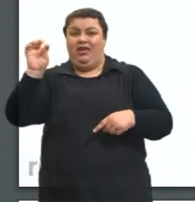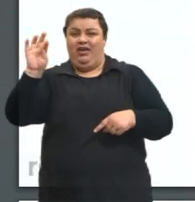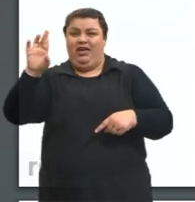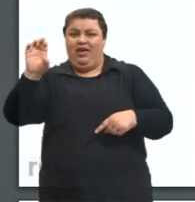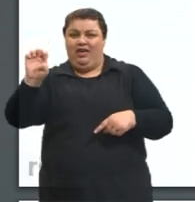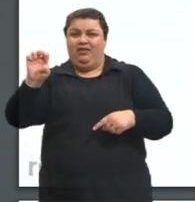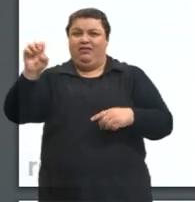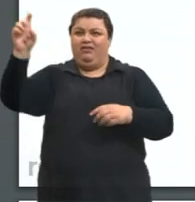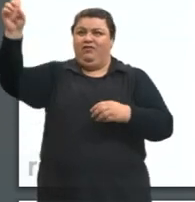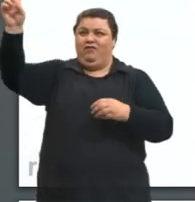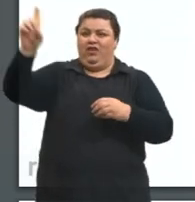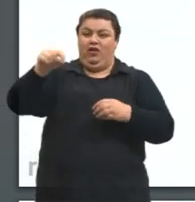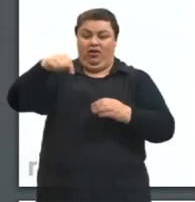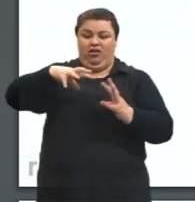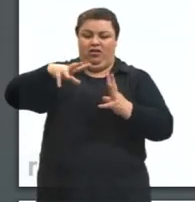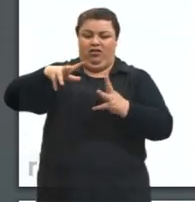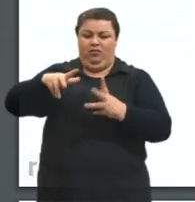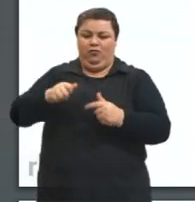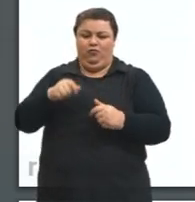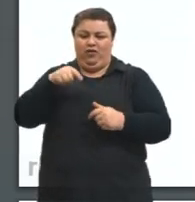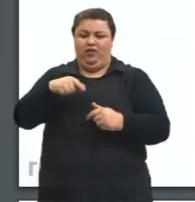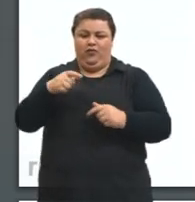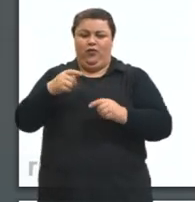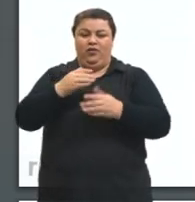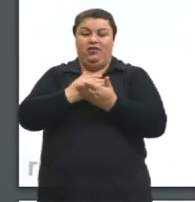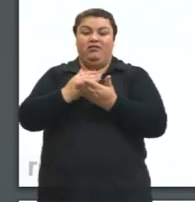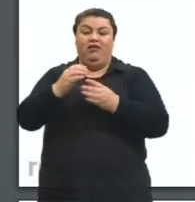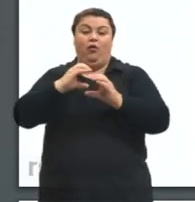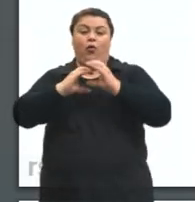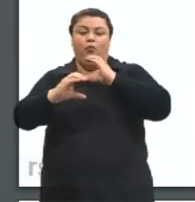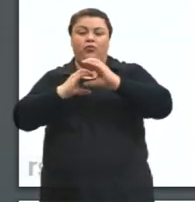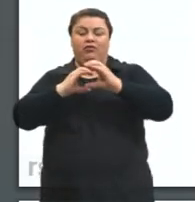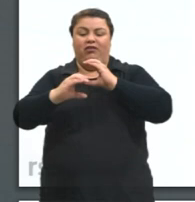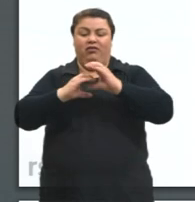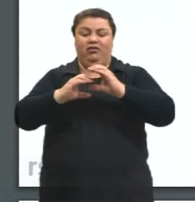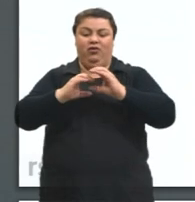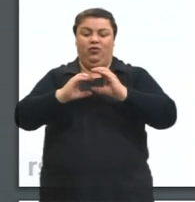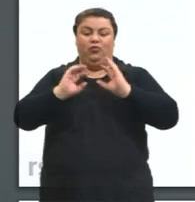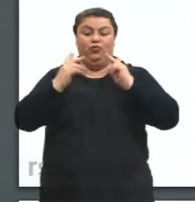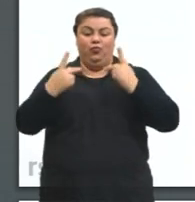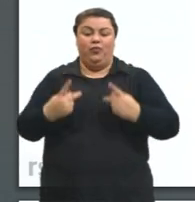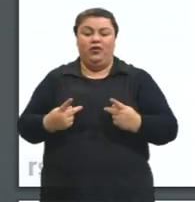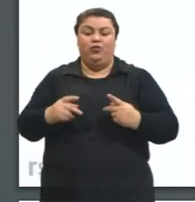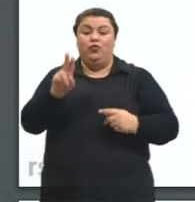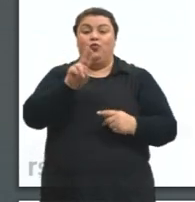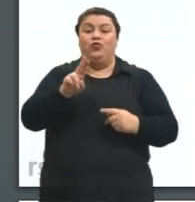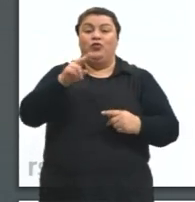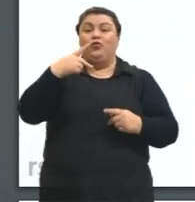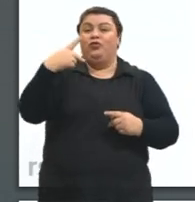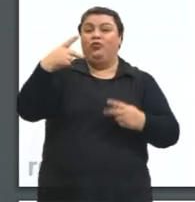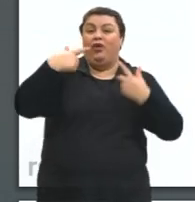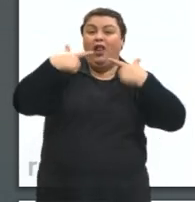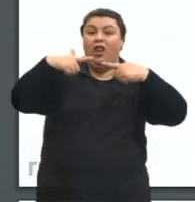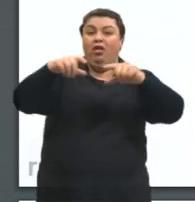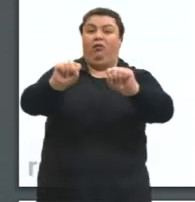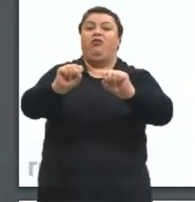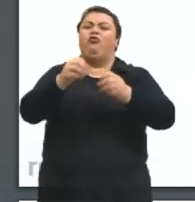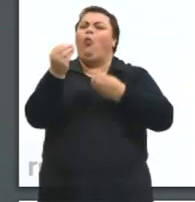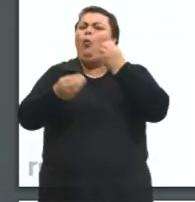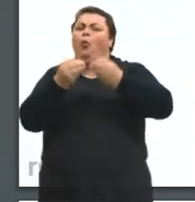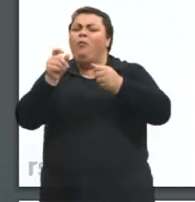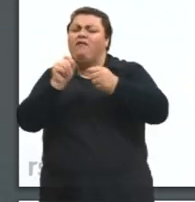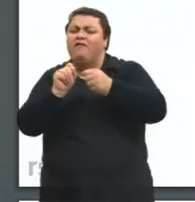comunicar com os humanos através da sua linguagem. Como é que é feita a nossa